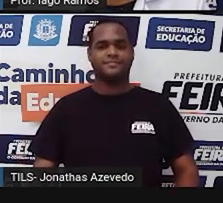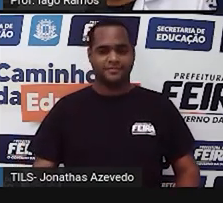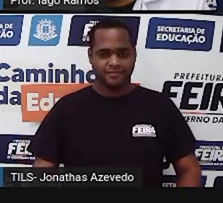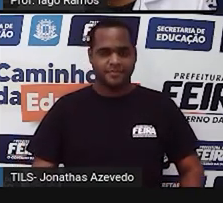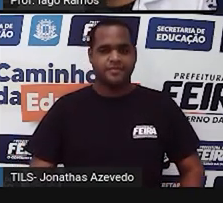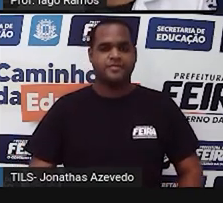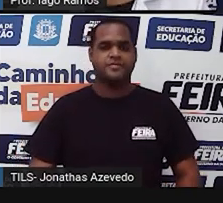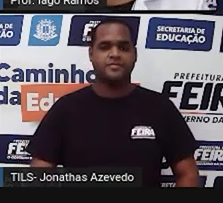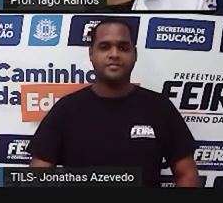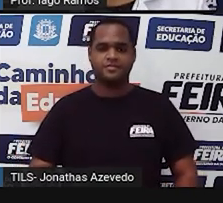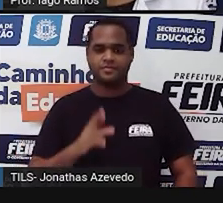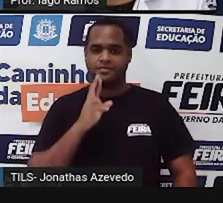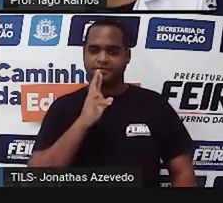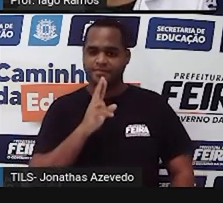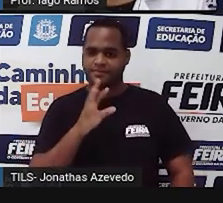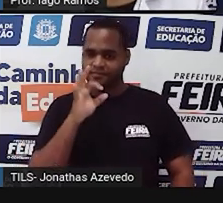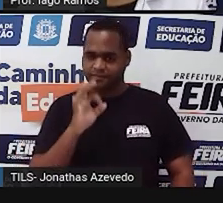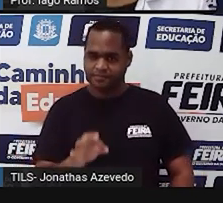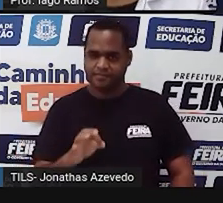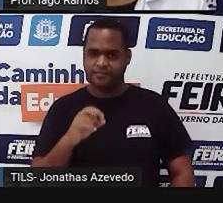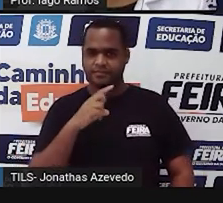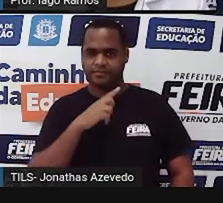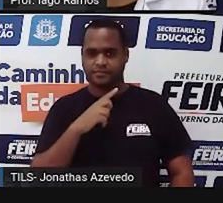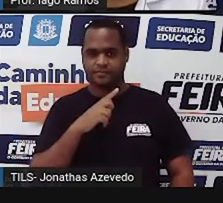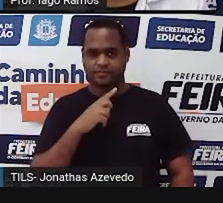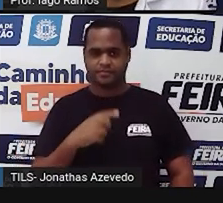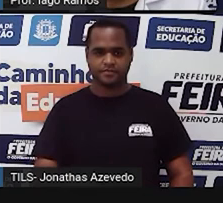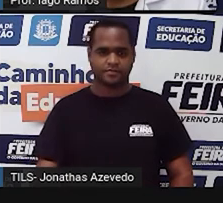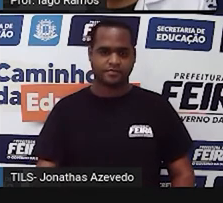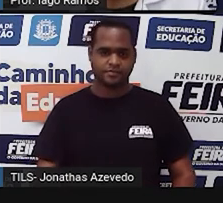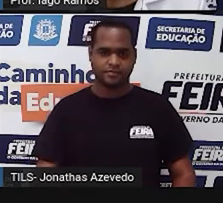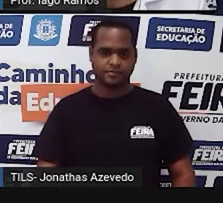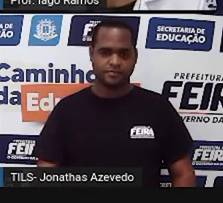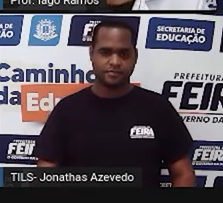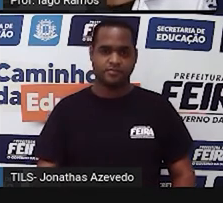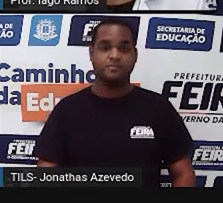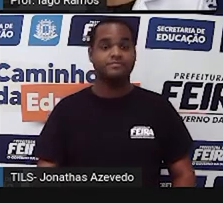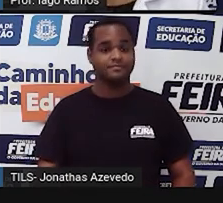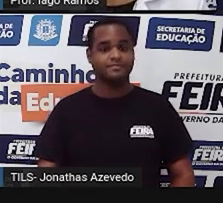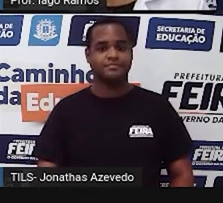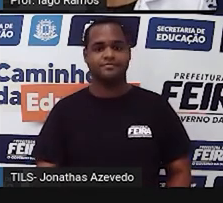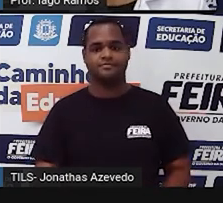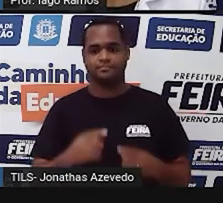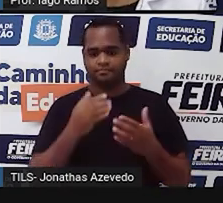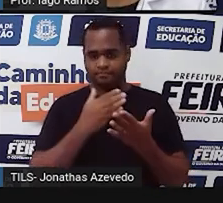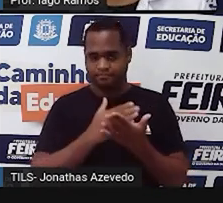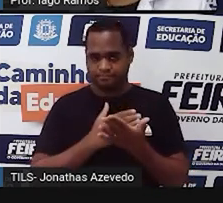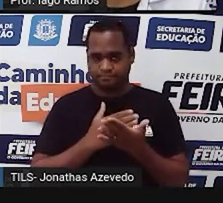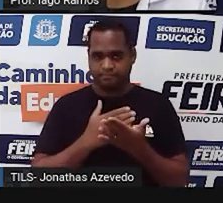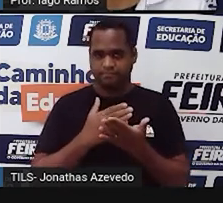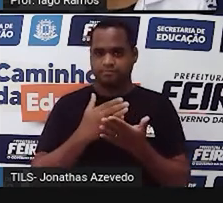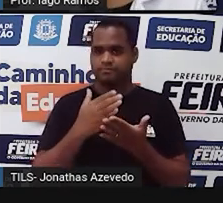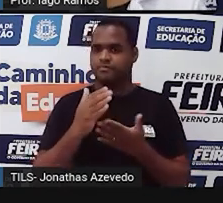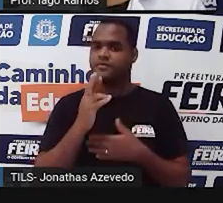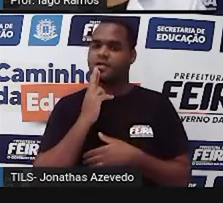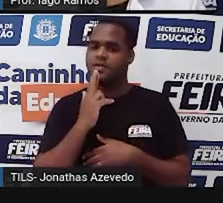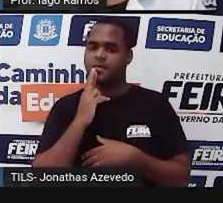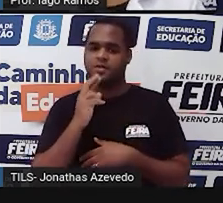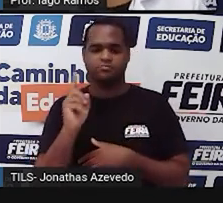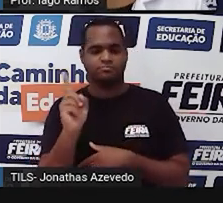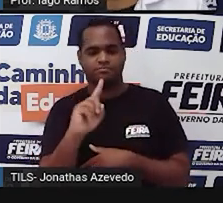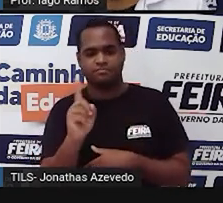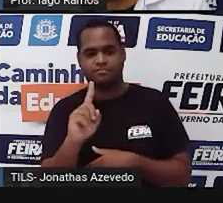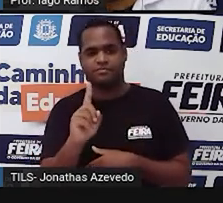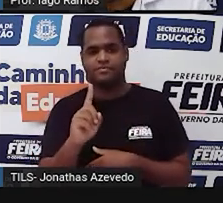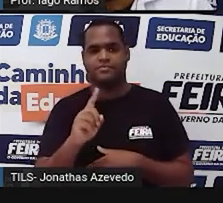Pergunta respondida corretamente. Pergunta dois. A partir de agora, eu não vou responder.